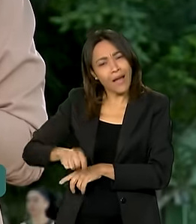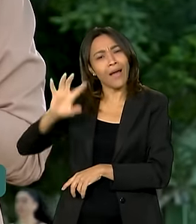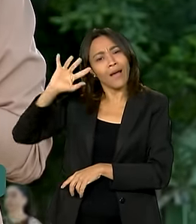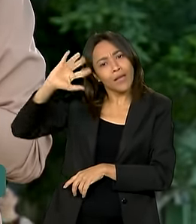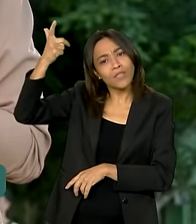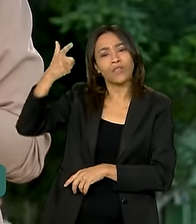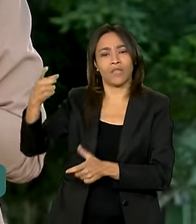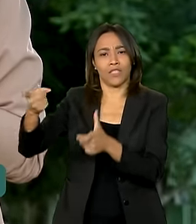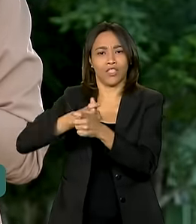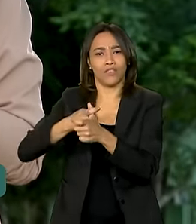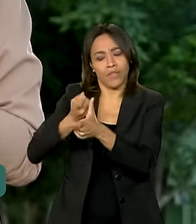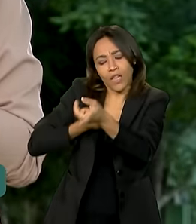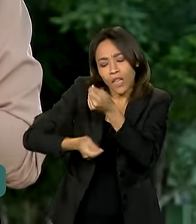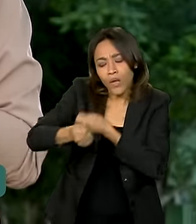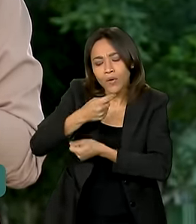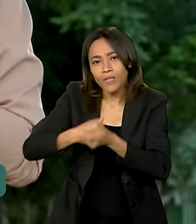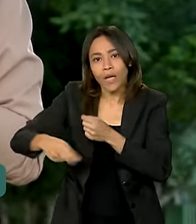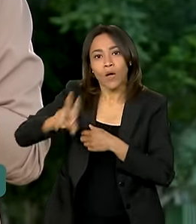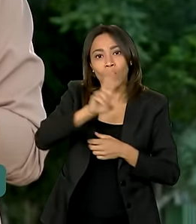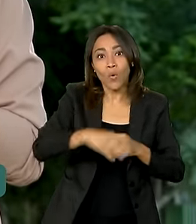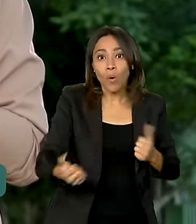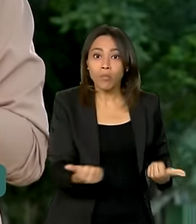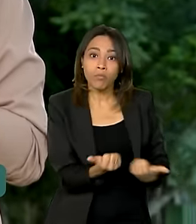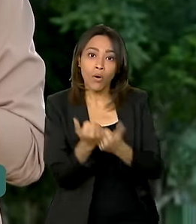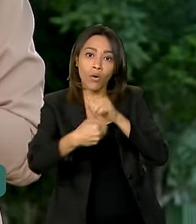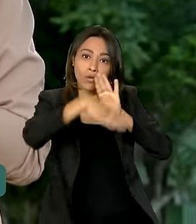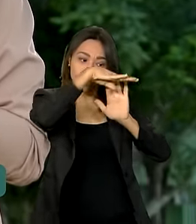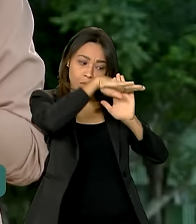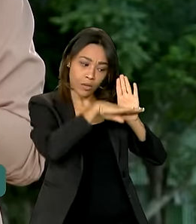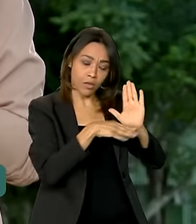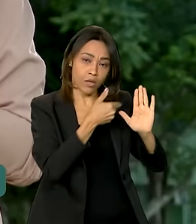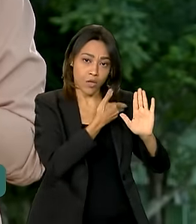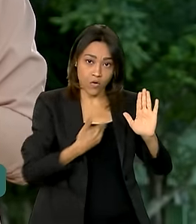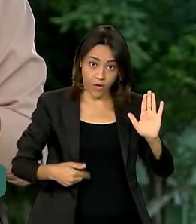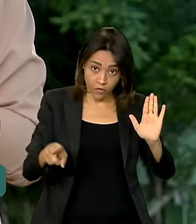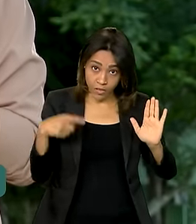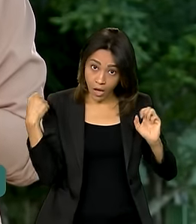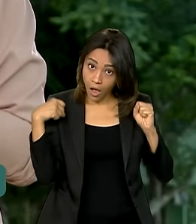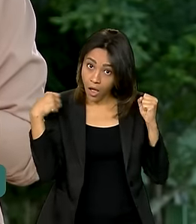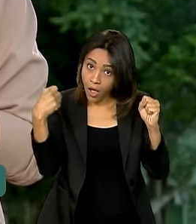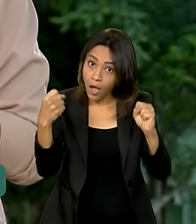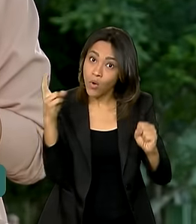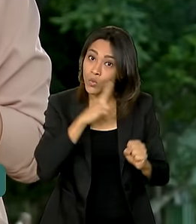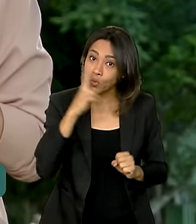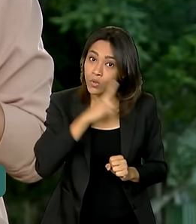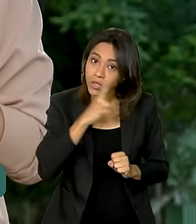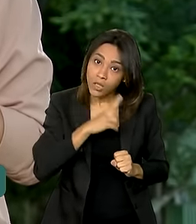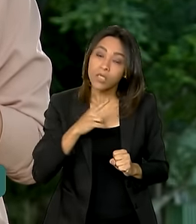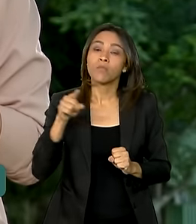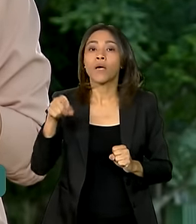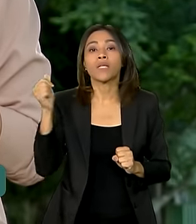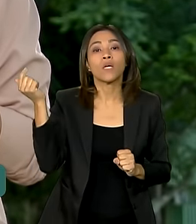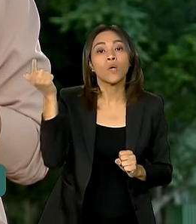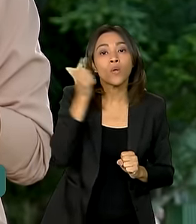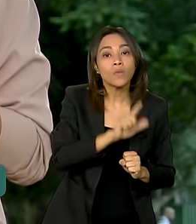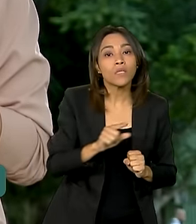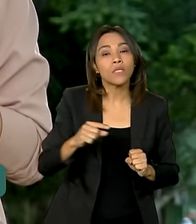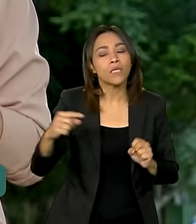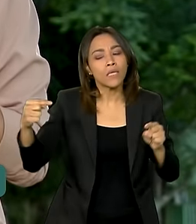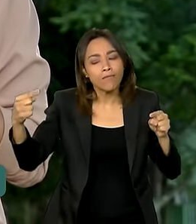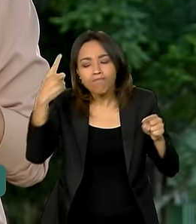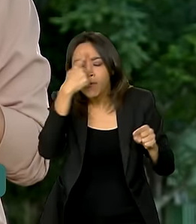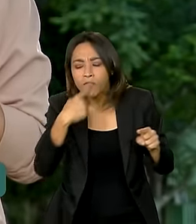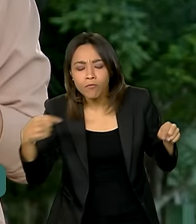negociado através do Desenrola. Mas olha só, você deve se apressar. Isso porque, para quem se encaixa nas regras de